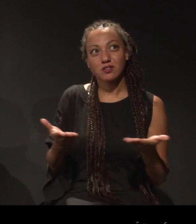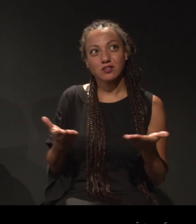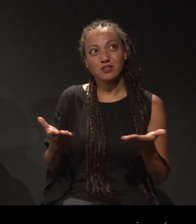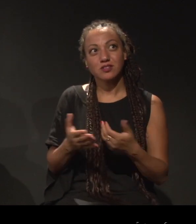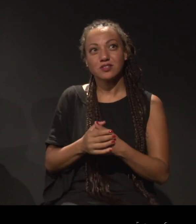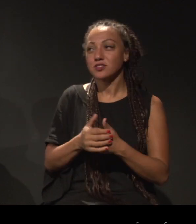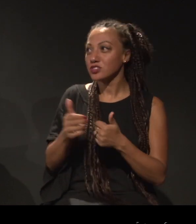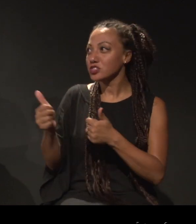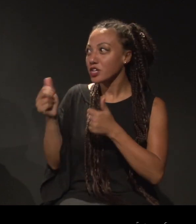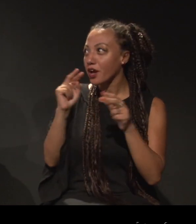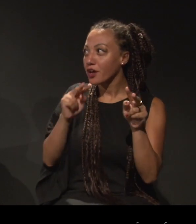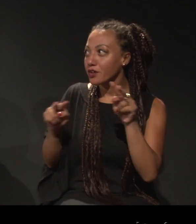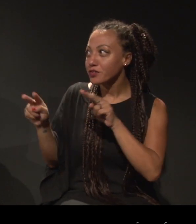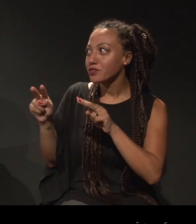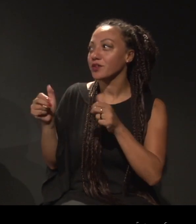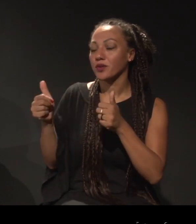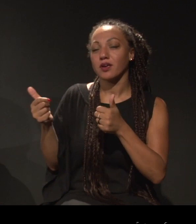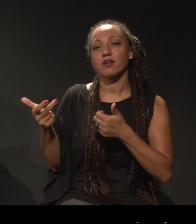Tá. Já vi.